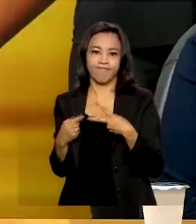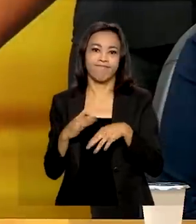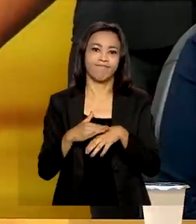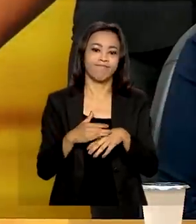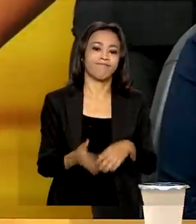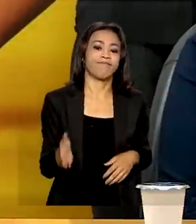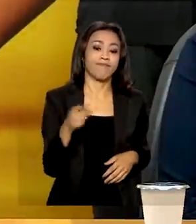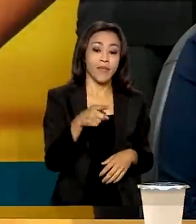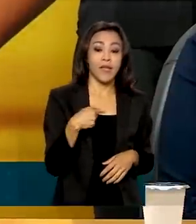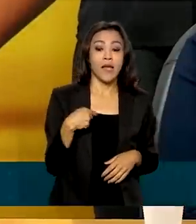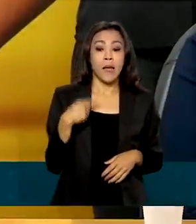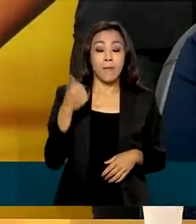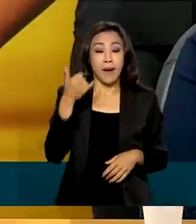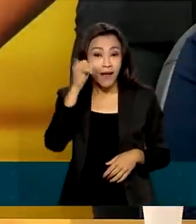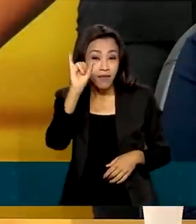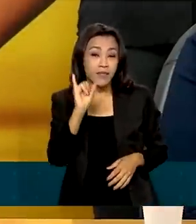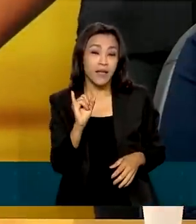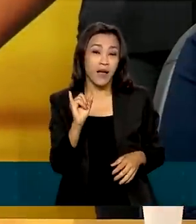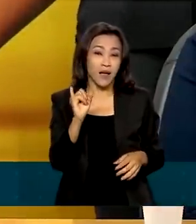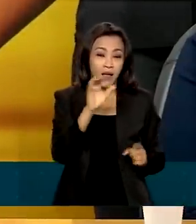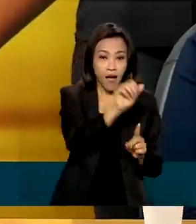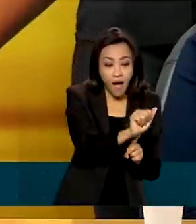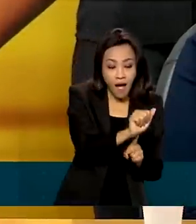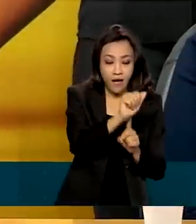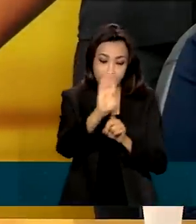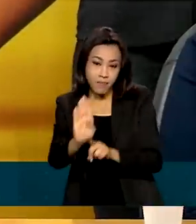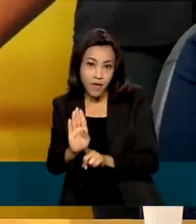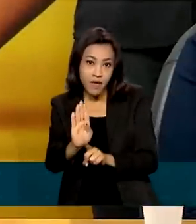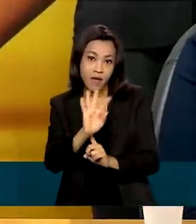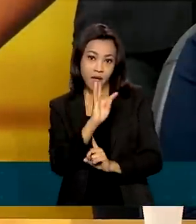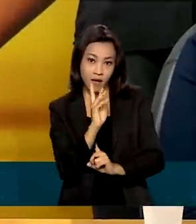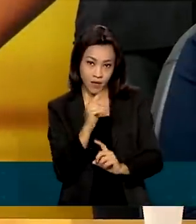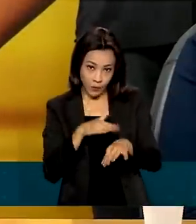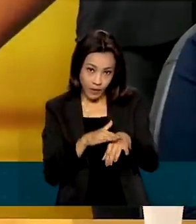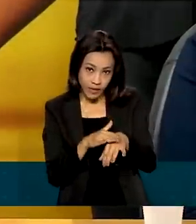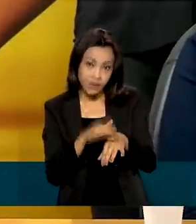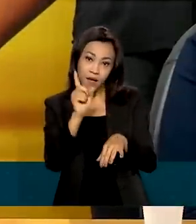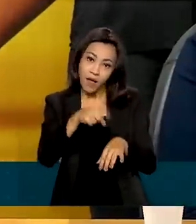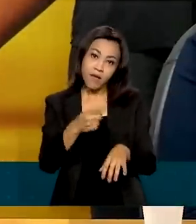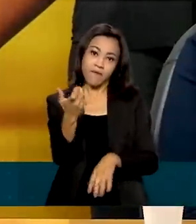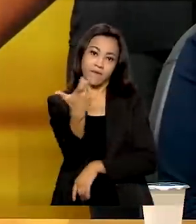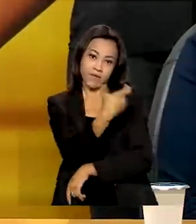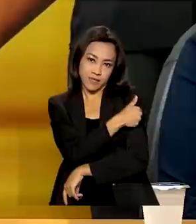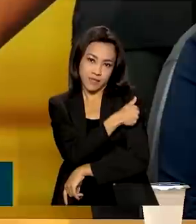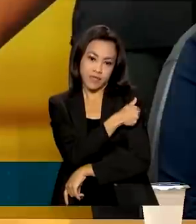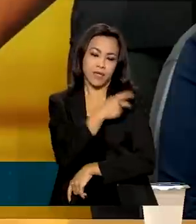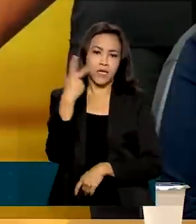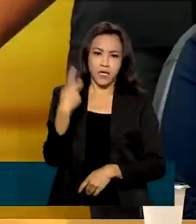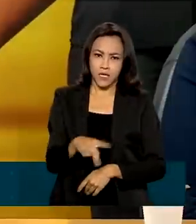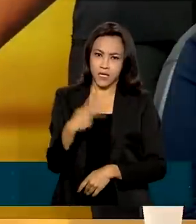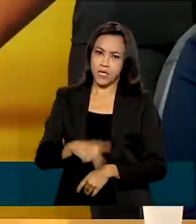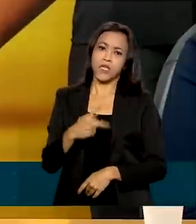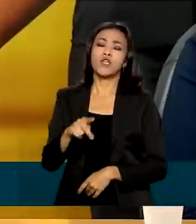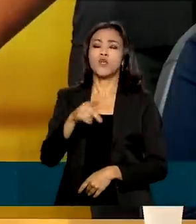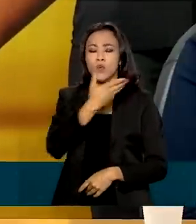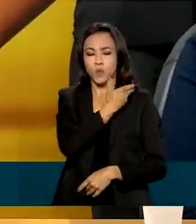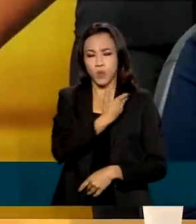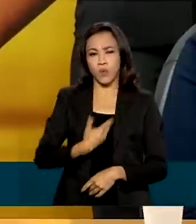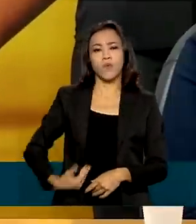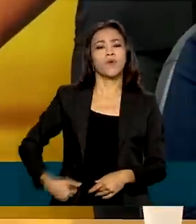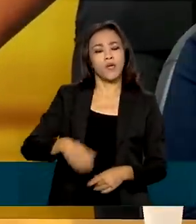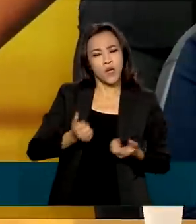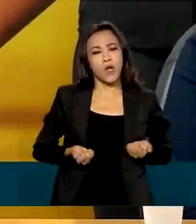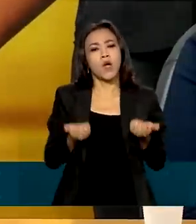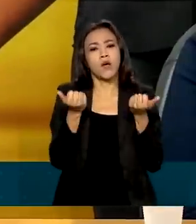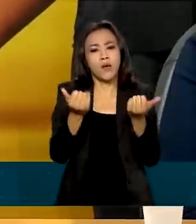prevenção contra as hepatites A e B são as vacinas. E este Ministério e o SUS disponibilizam gratuitamente